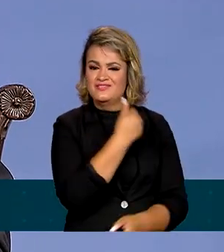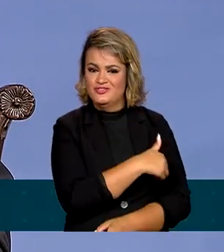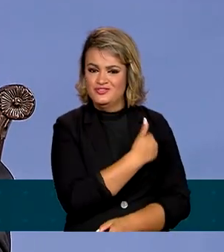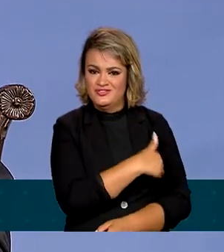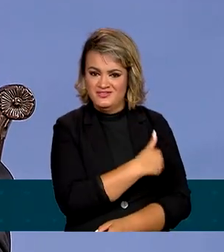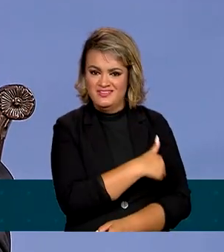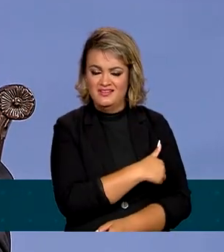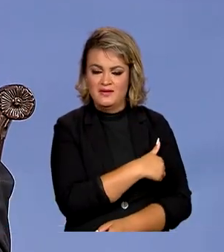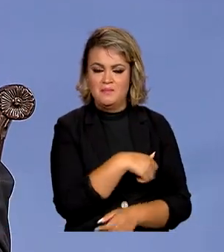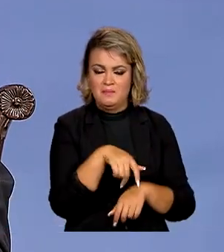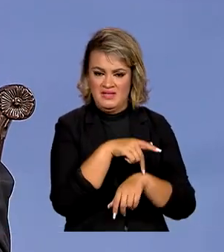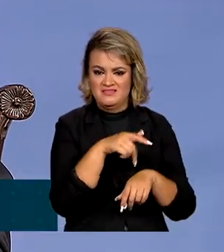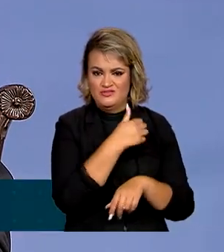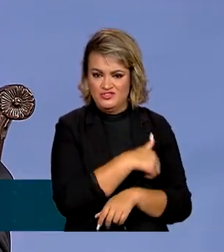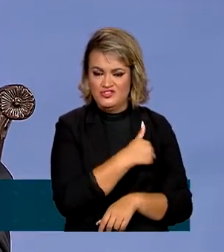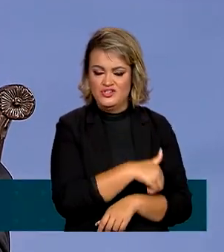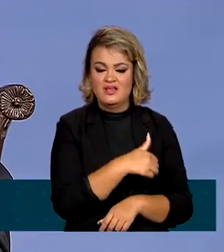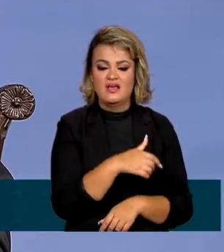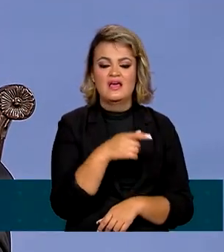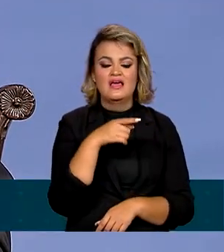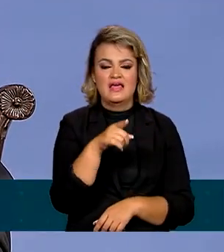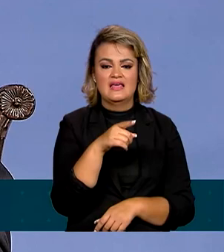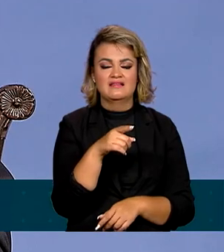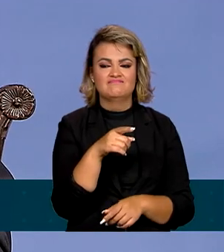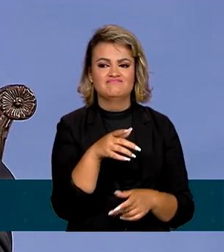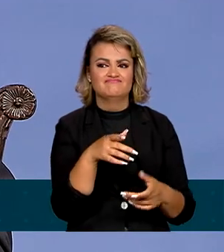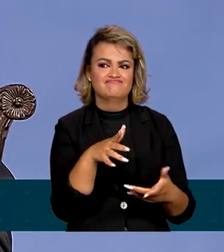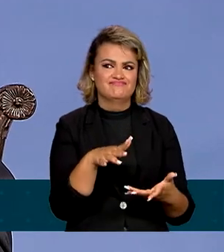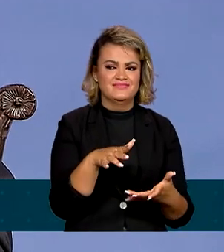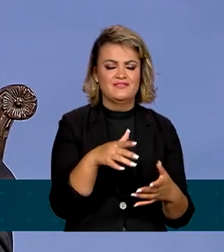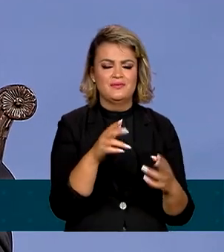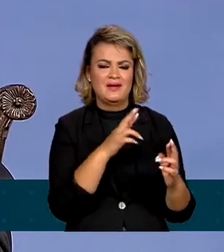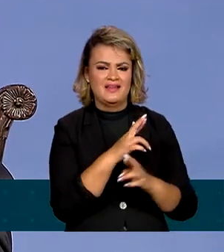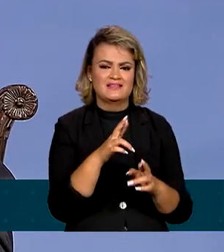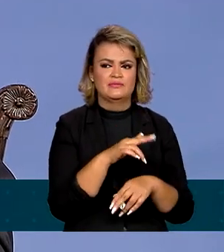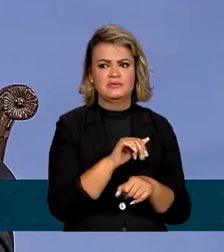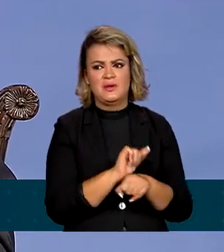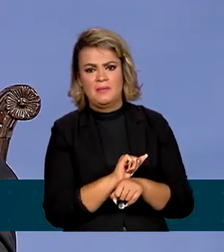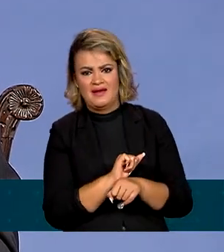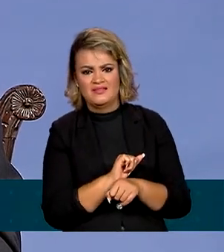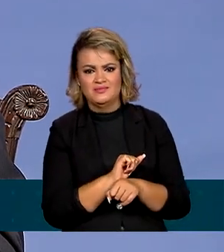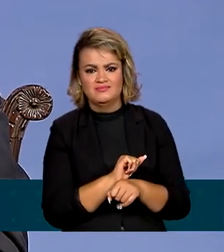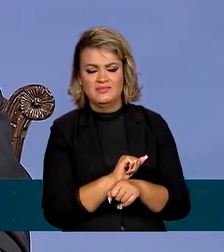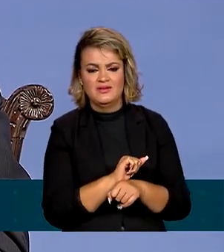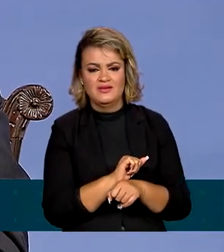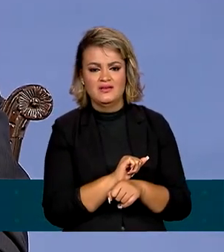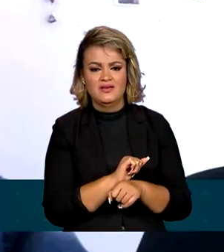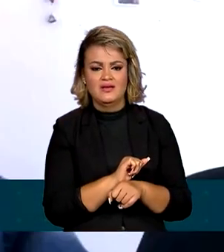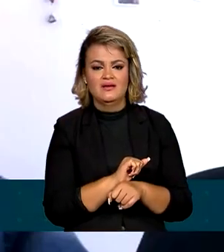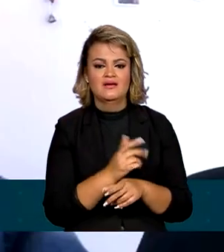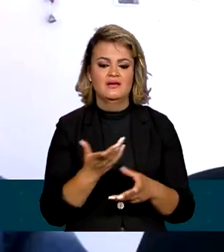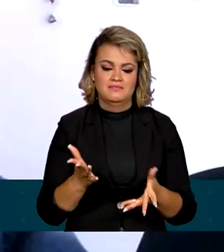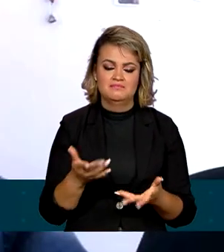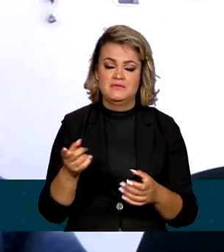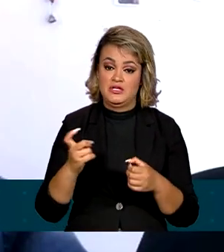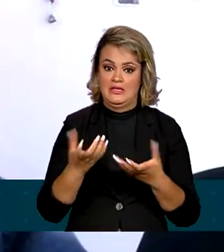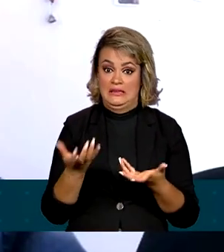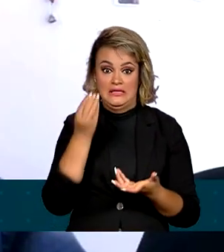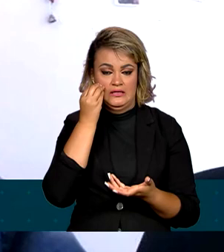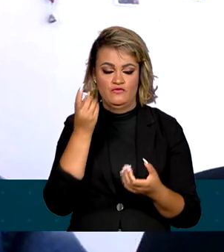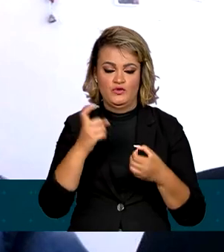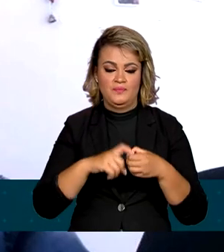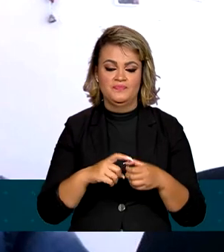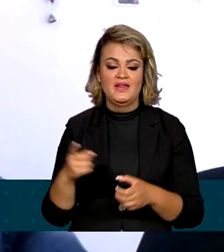relação que esteve um pouco em banho-maria desde a vitória do Biden. De acordo com este